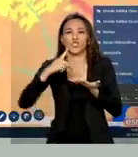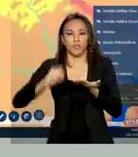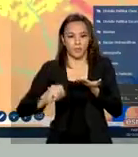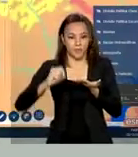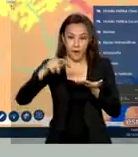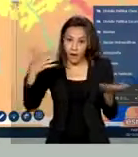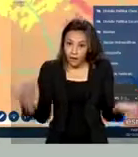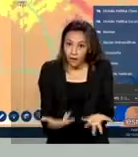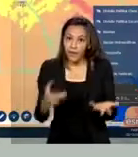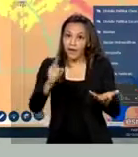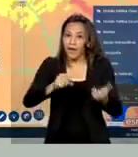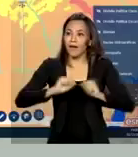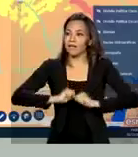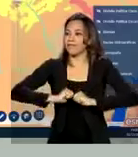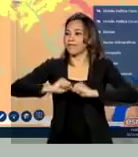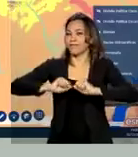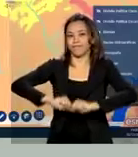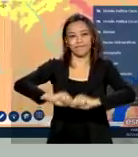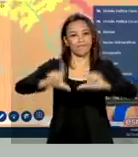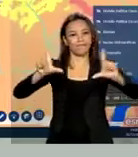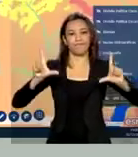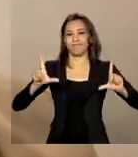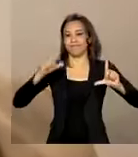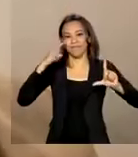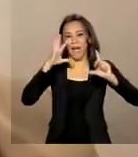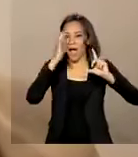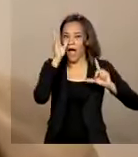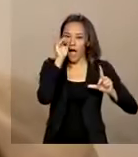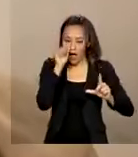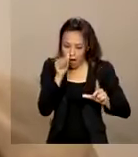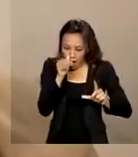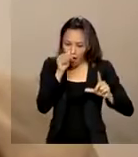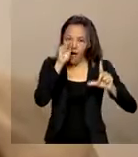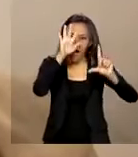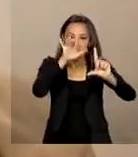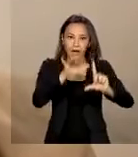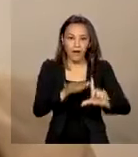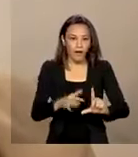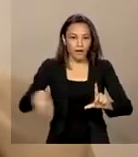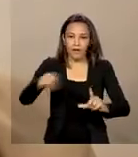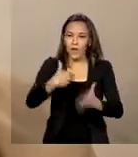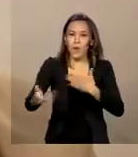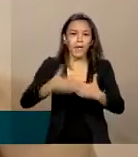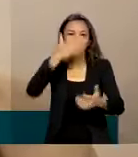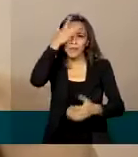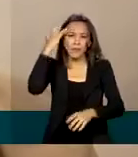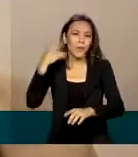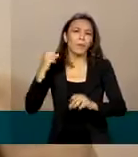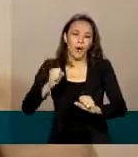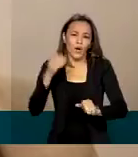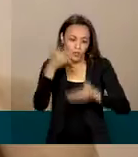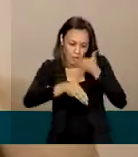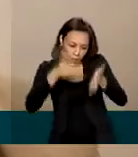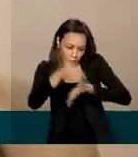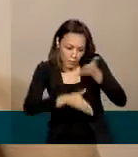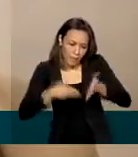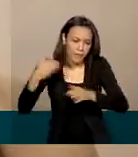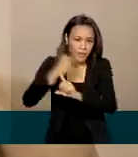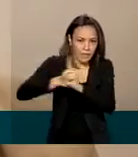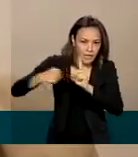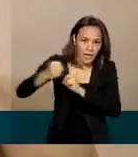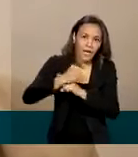fica agora à disposição de toda a sociedade. Quem pode usar essa ferramenta? Qualquer um de nós. Tomadores de